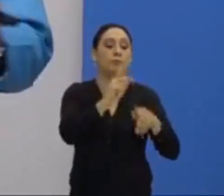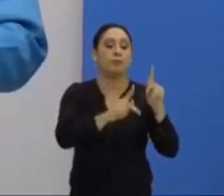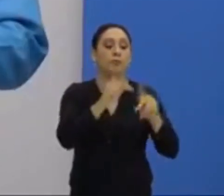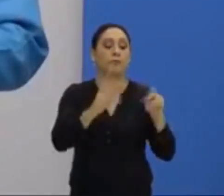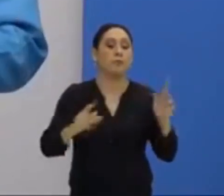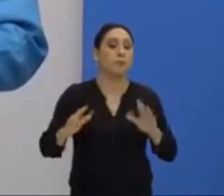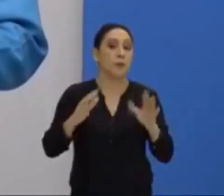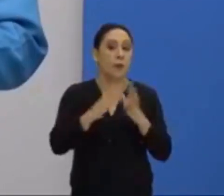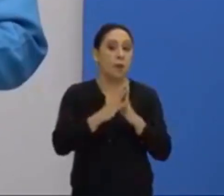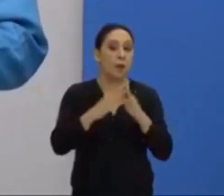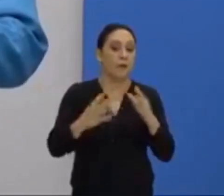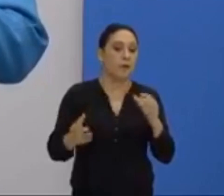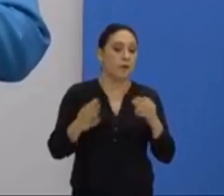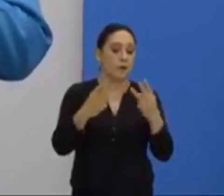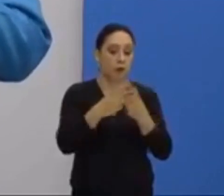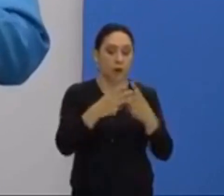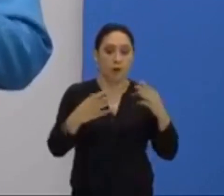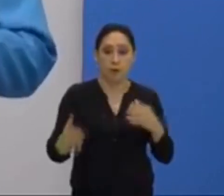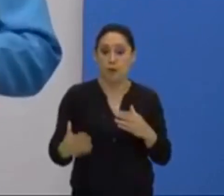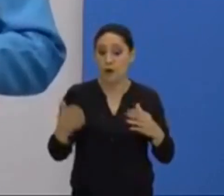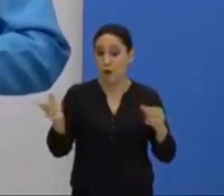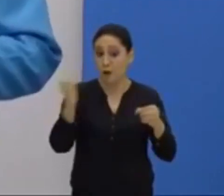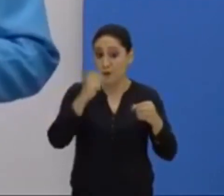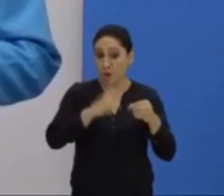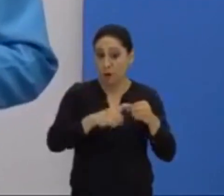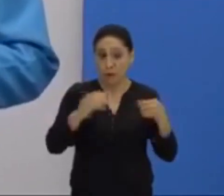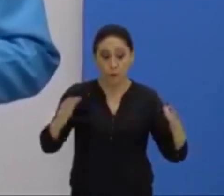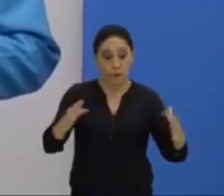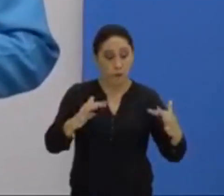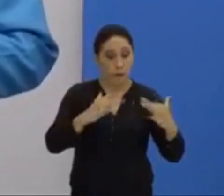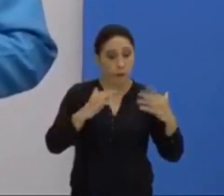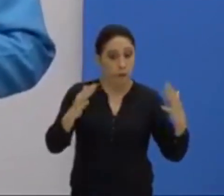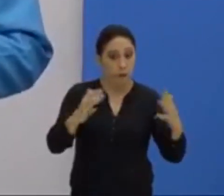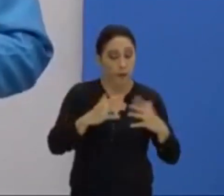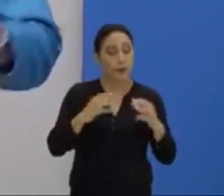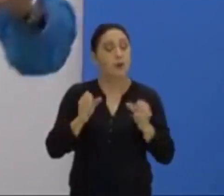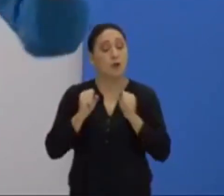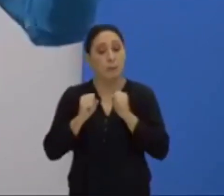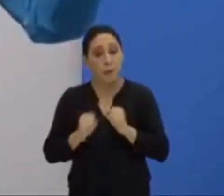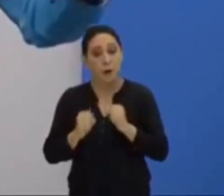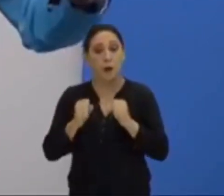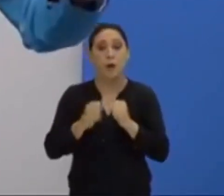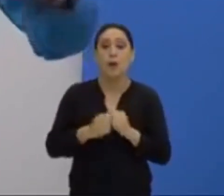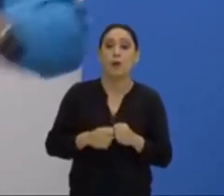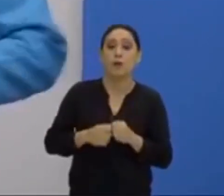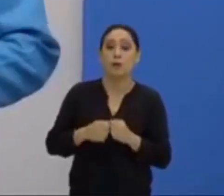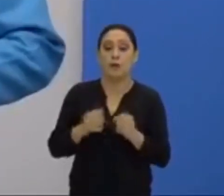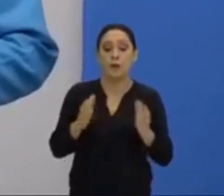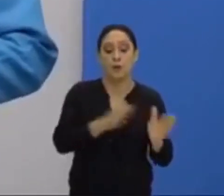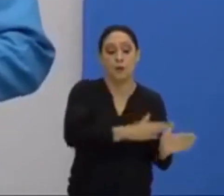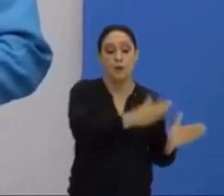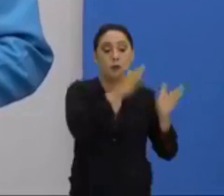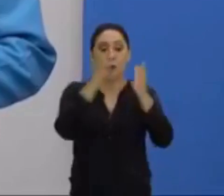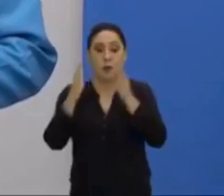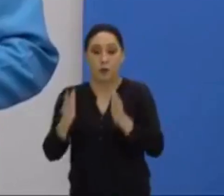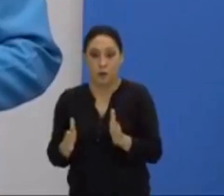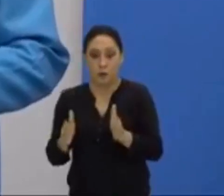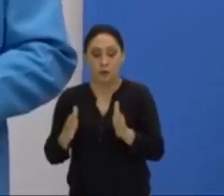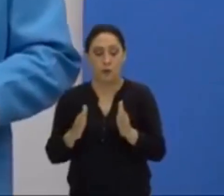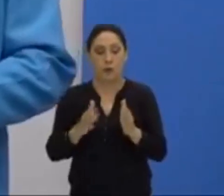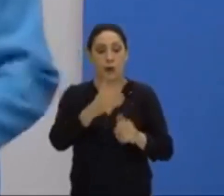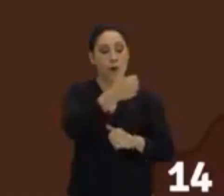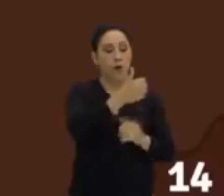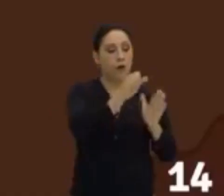voltam em larga escala ainda, aí a gente pode fazer um recorte temporal. Eu saio do século XIX e chego ao